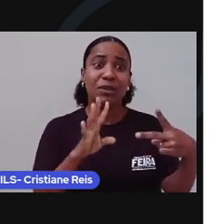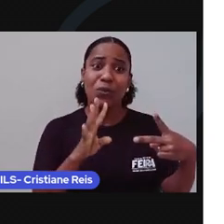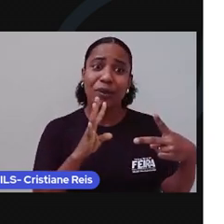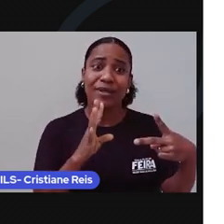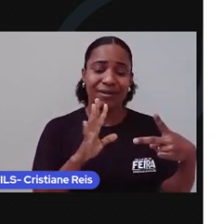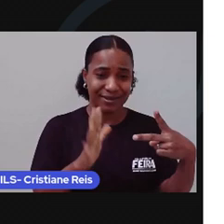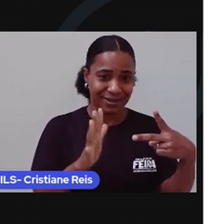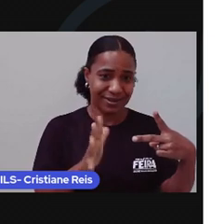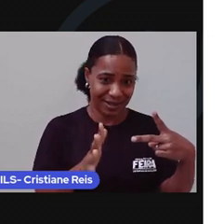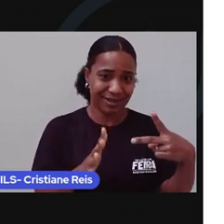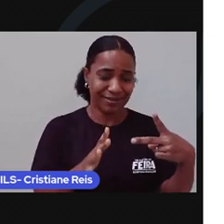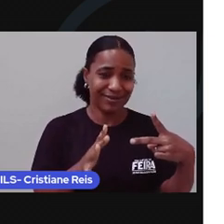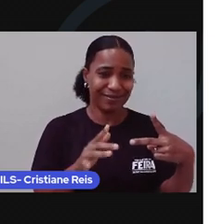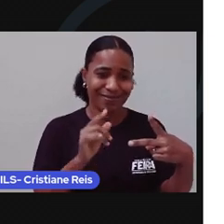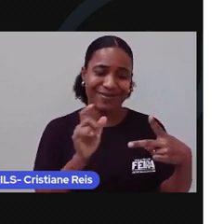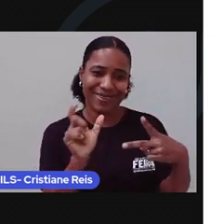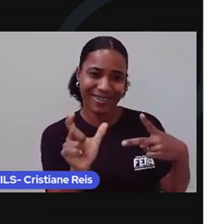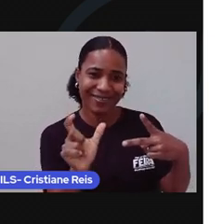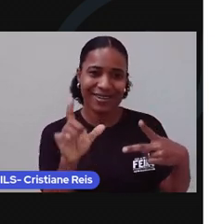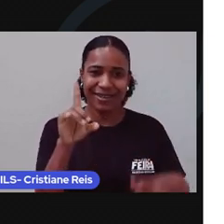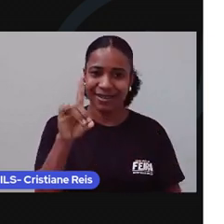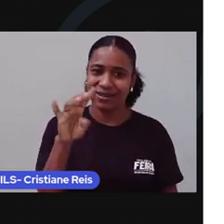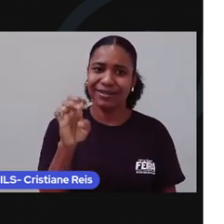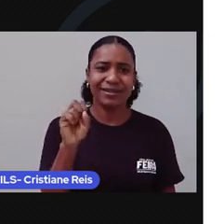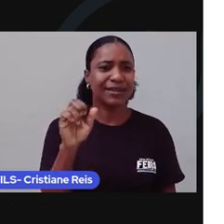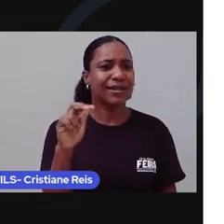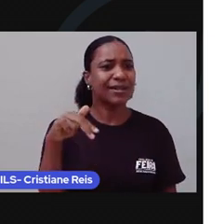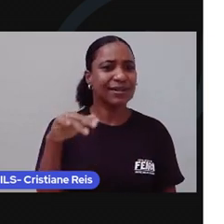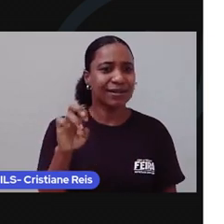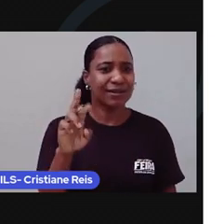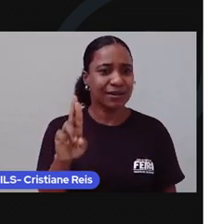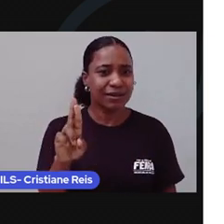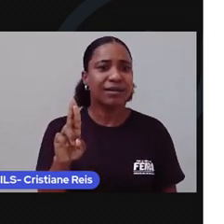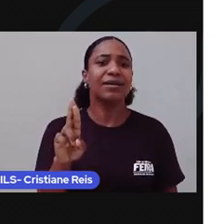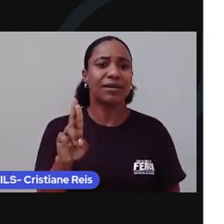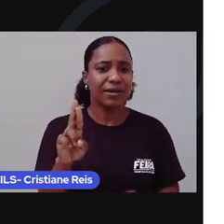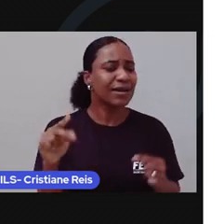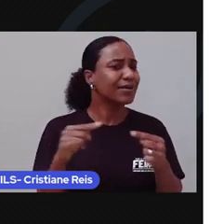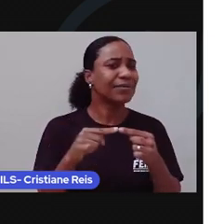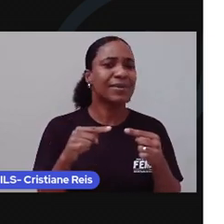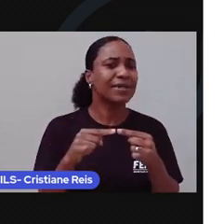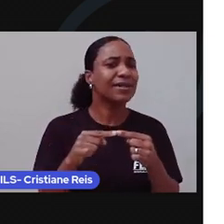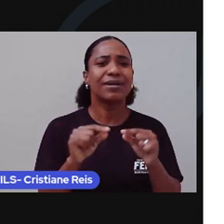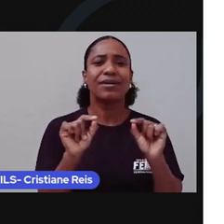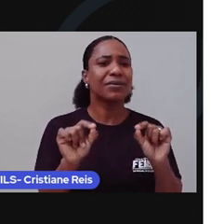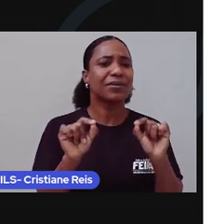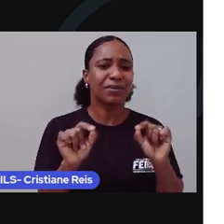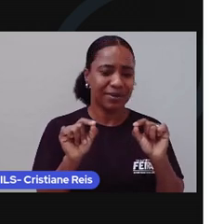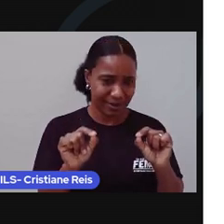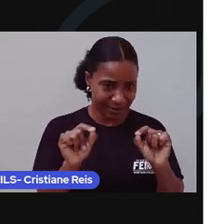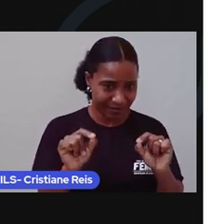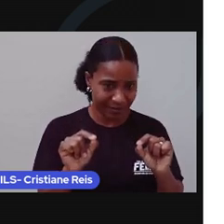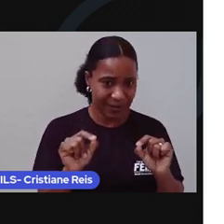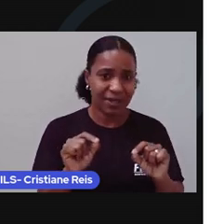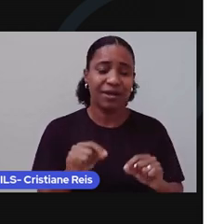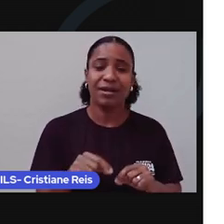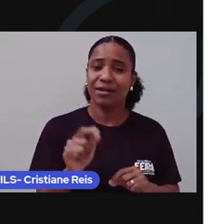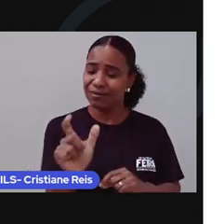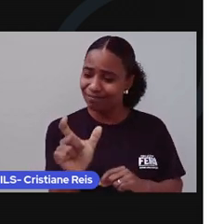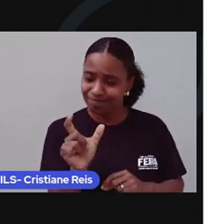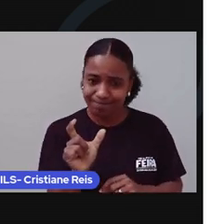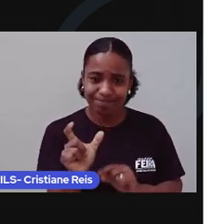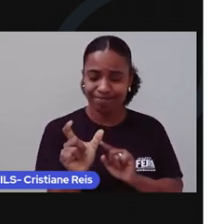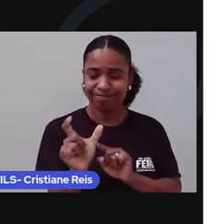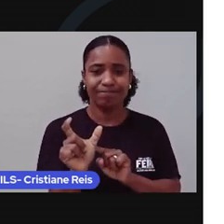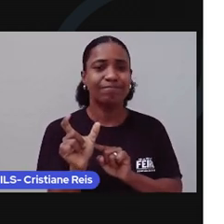utiliza essas palavras de forma muito natural. Percebe como o inglês está muito mais incorporado em nossas vidas do que a gente imagina?